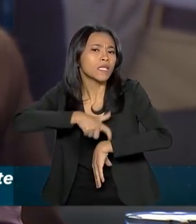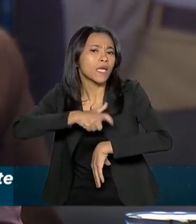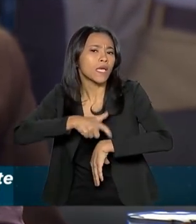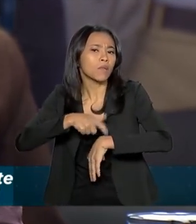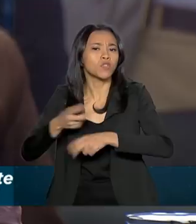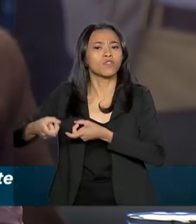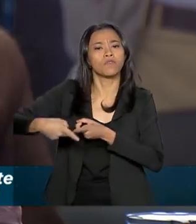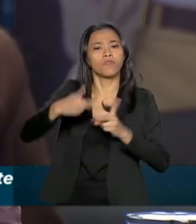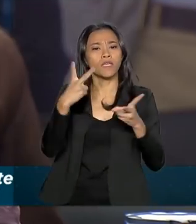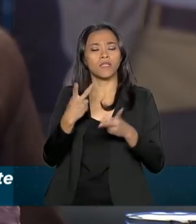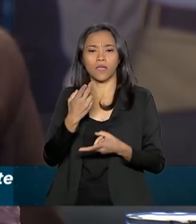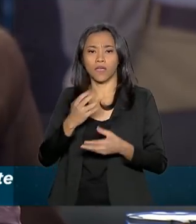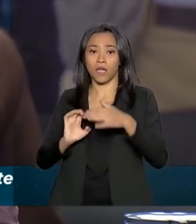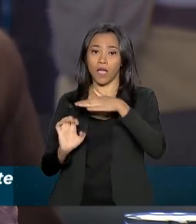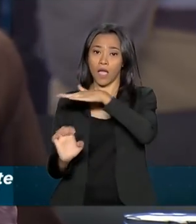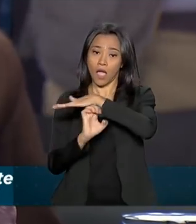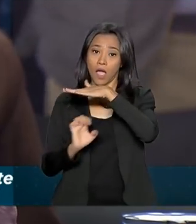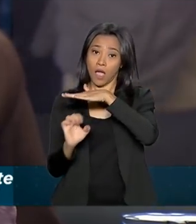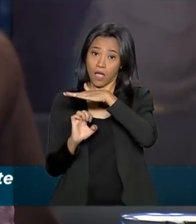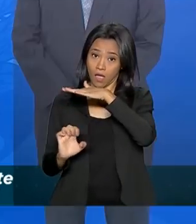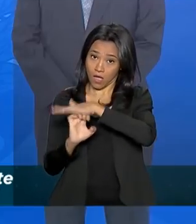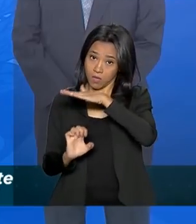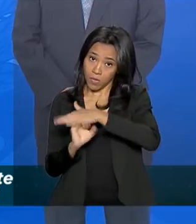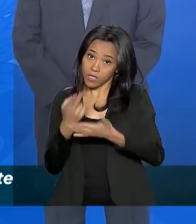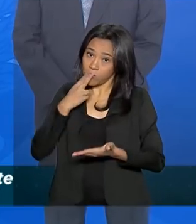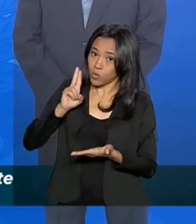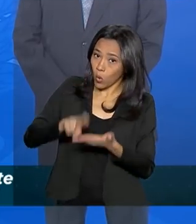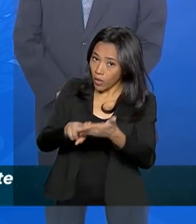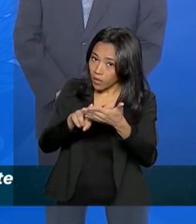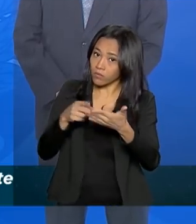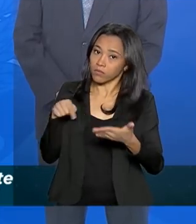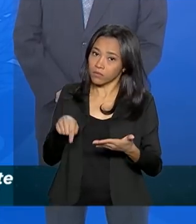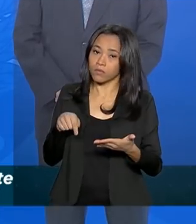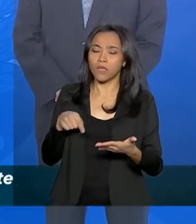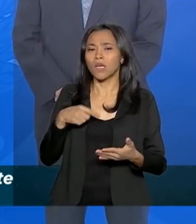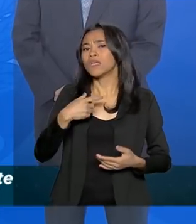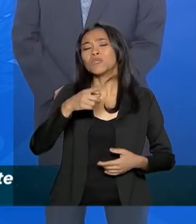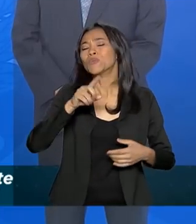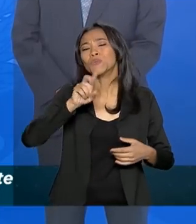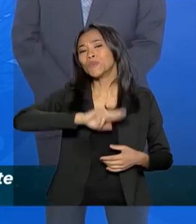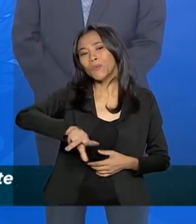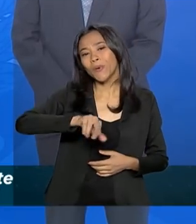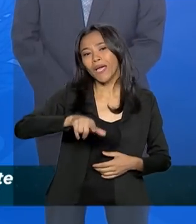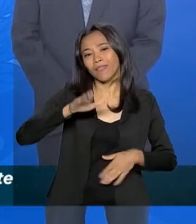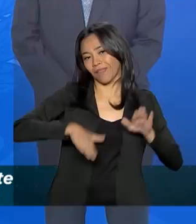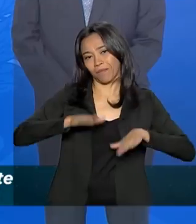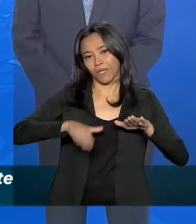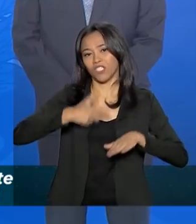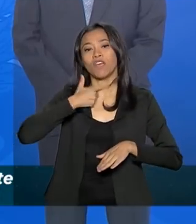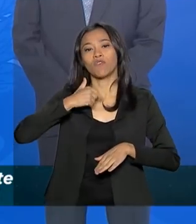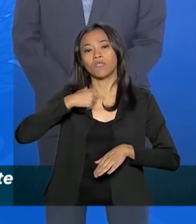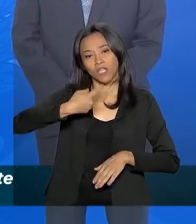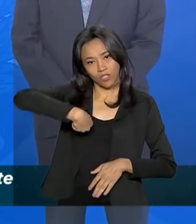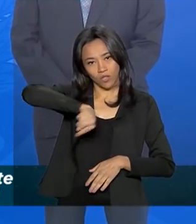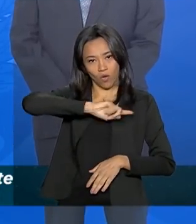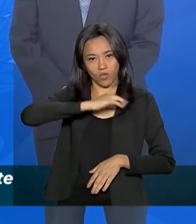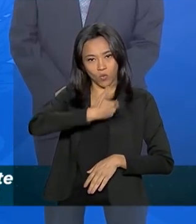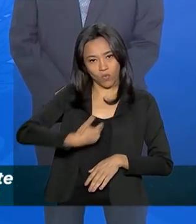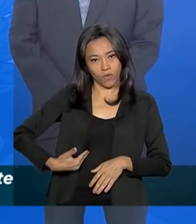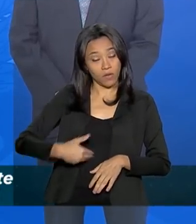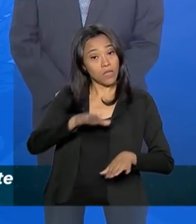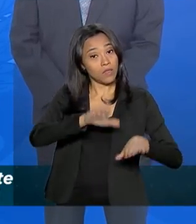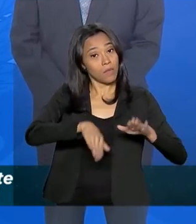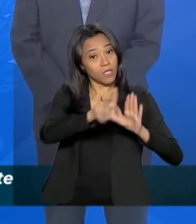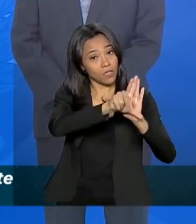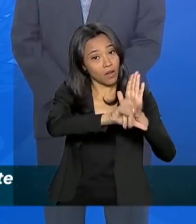Correios já estar realmente sendo tocado na prática? Não depende, como você bem disse, da vontade da gente. Depende da legislação. Passa